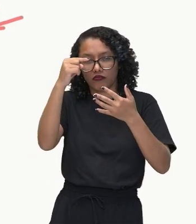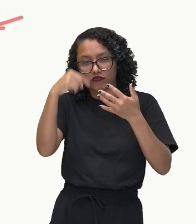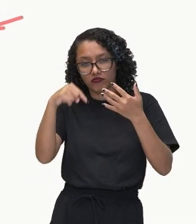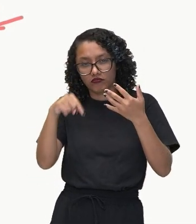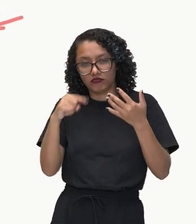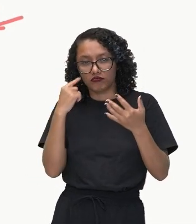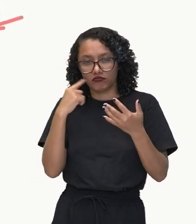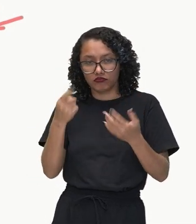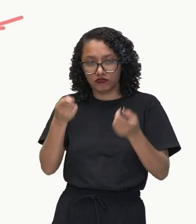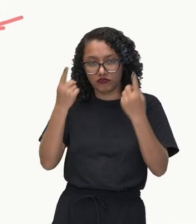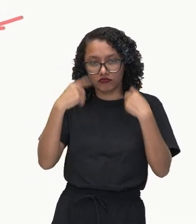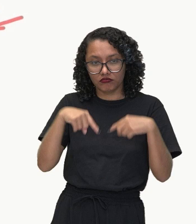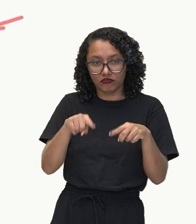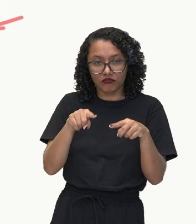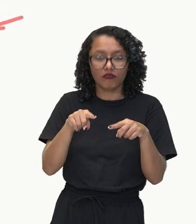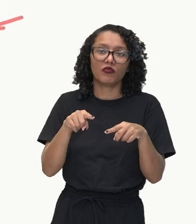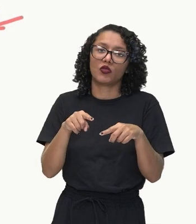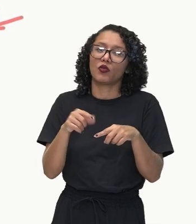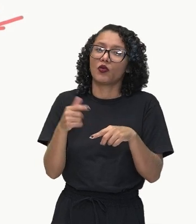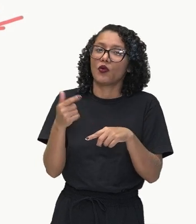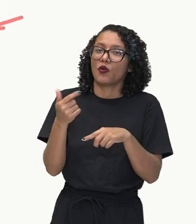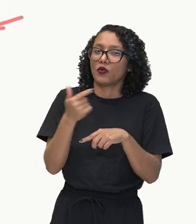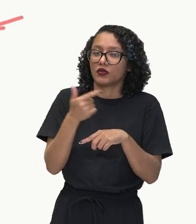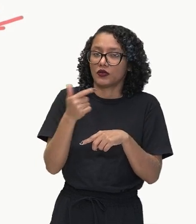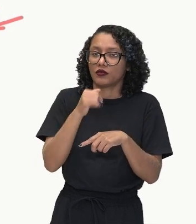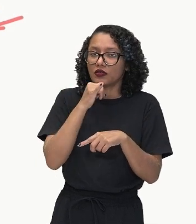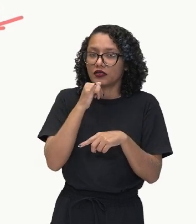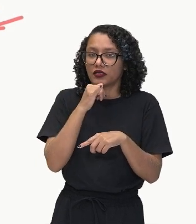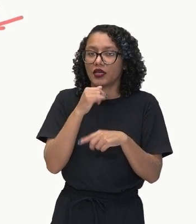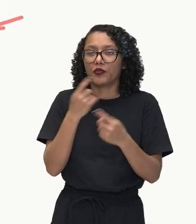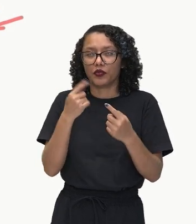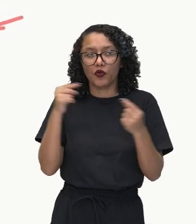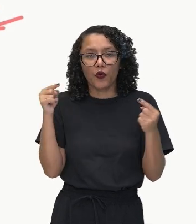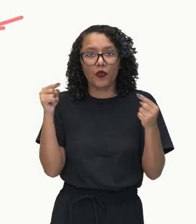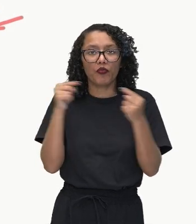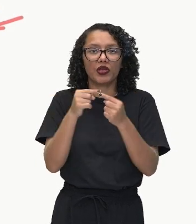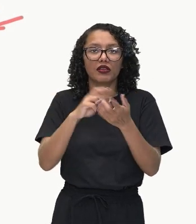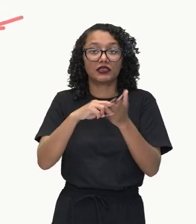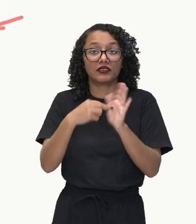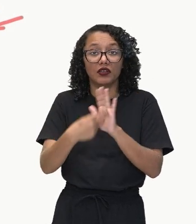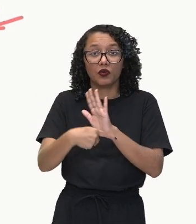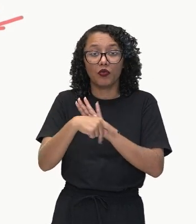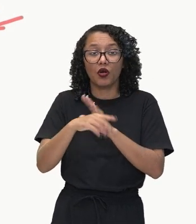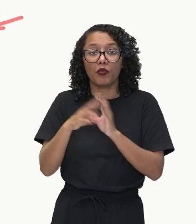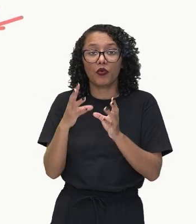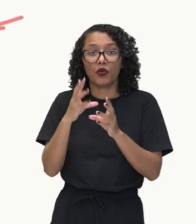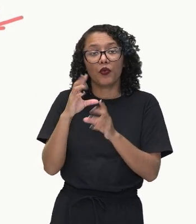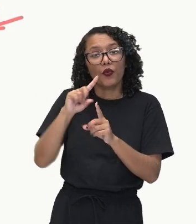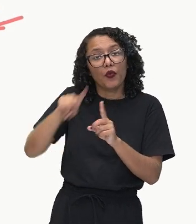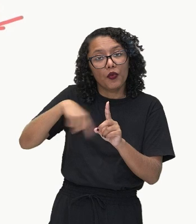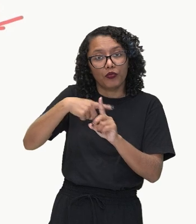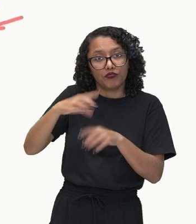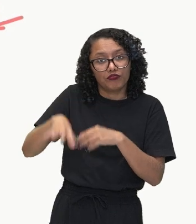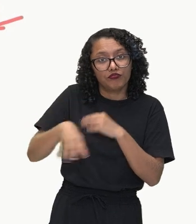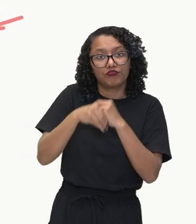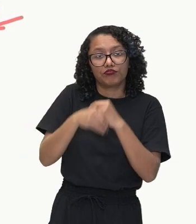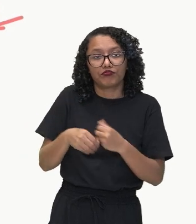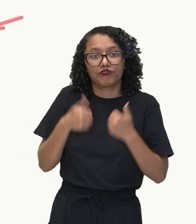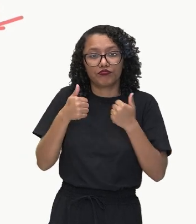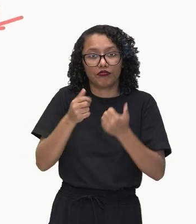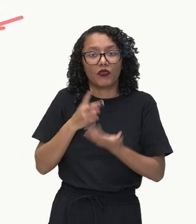do segundo exemplo, vai trazer essa conjunção para trazer a ideia de soma. Bem como, e, e como ainda. Prosseguindo com mais informações